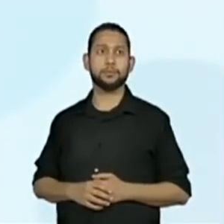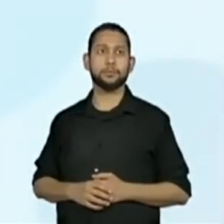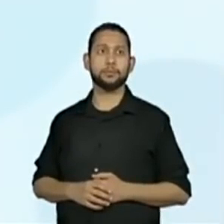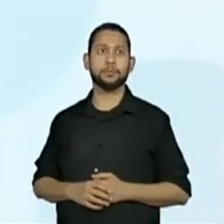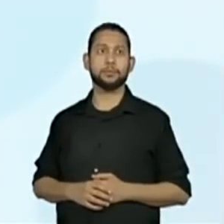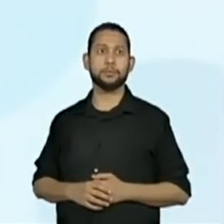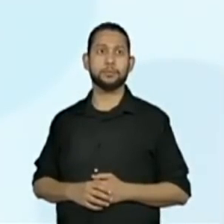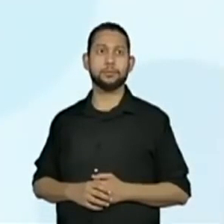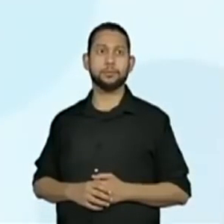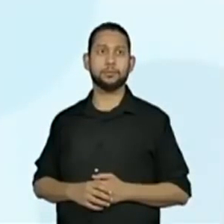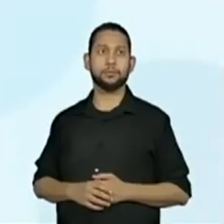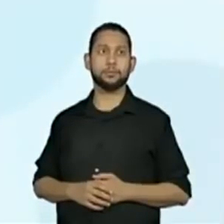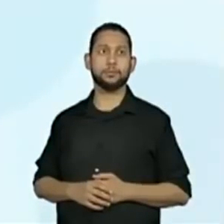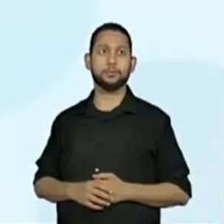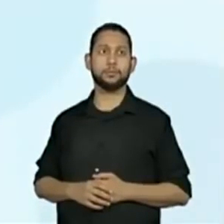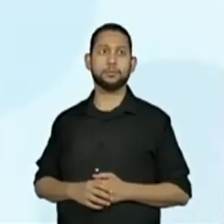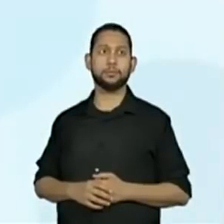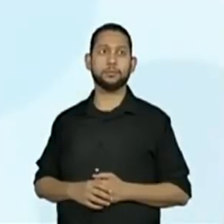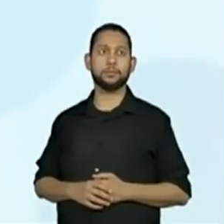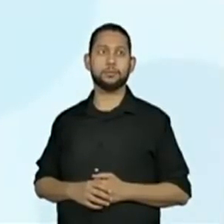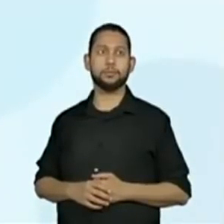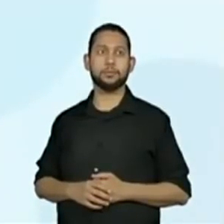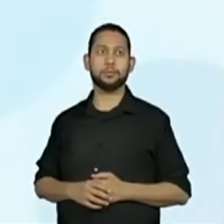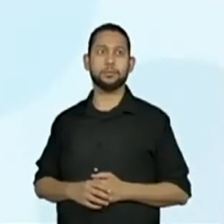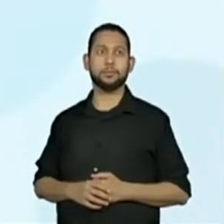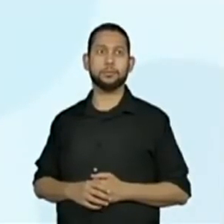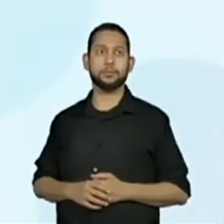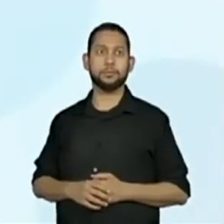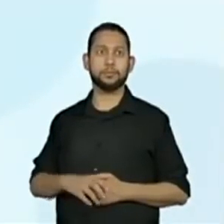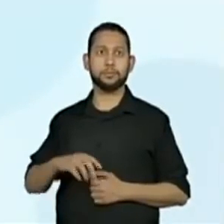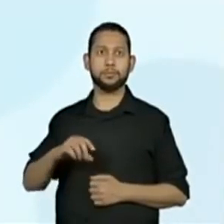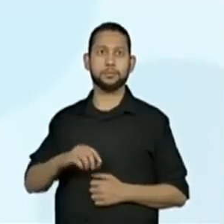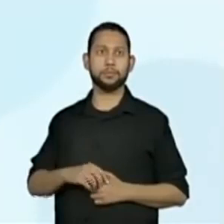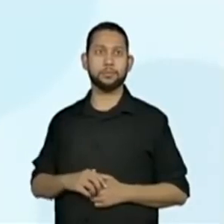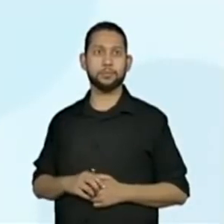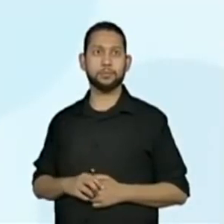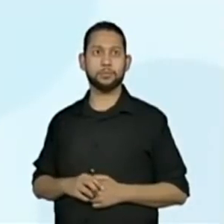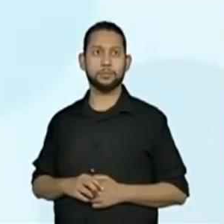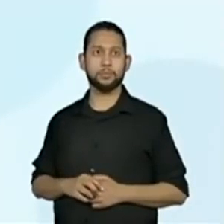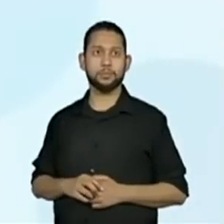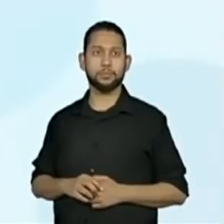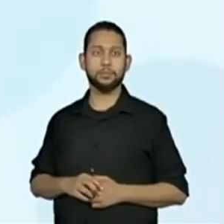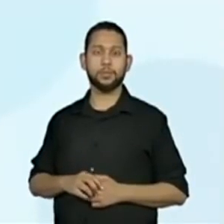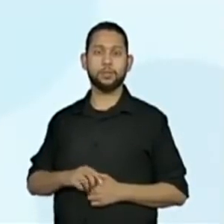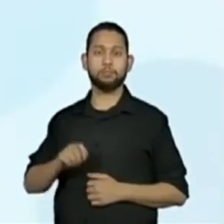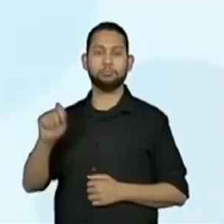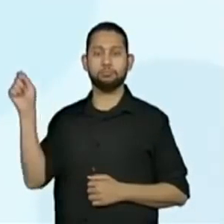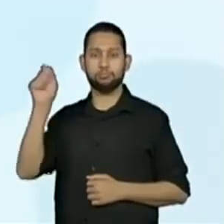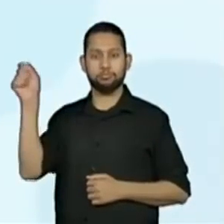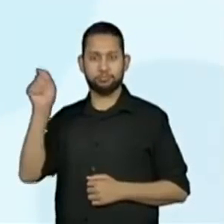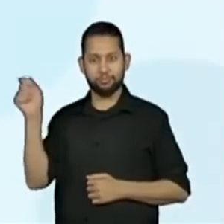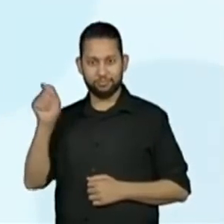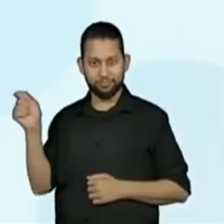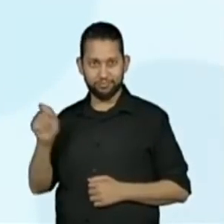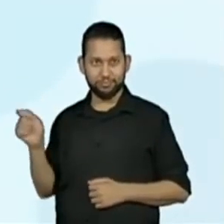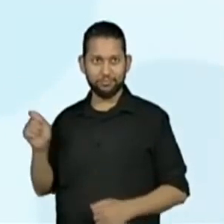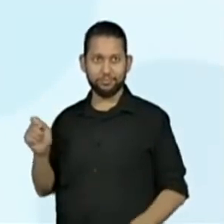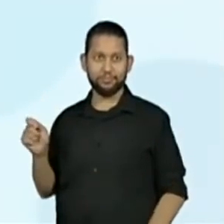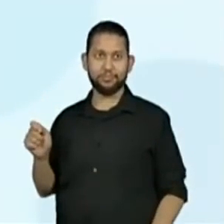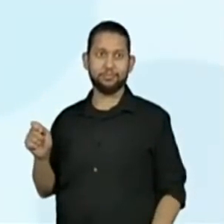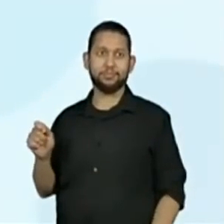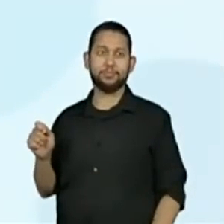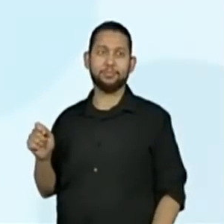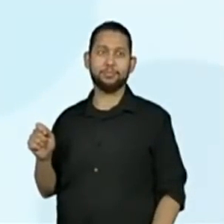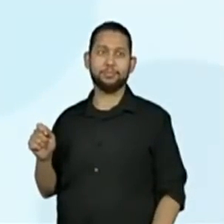quadradinho. Mas é com marca texto. Então, eu tenho aqui. Ela saiu do primeiro quadradinho. Foi para o